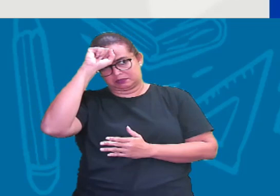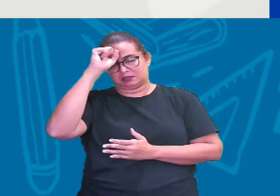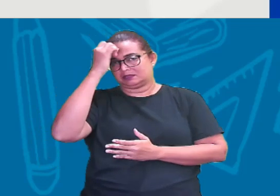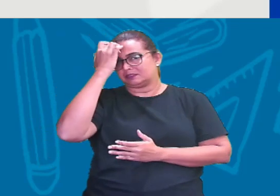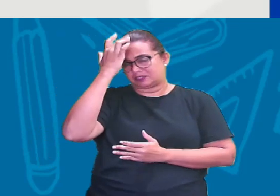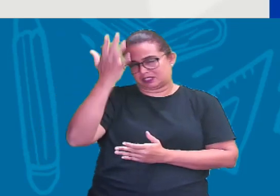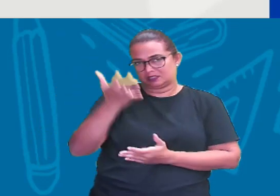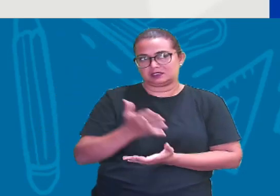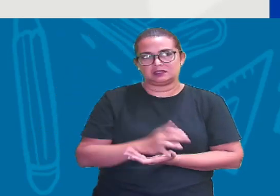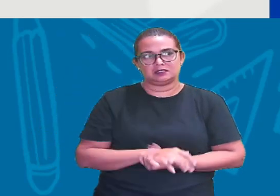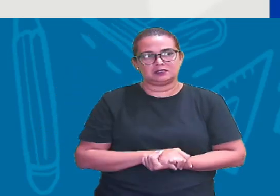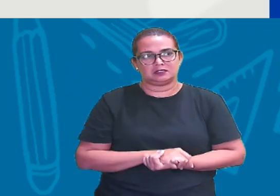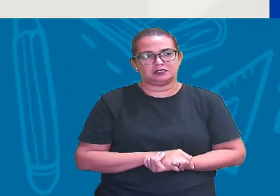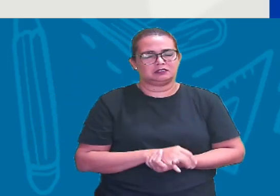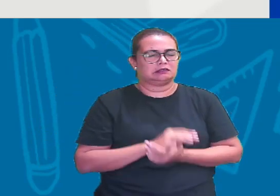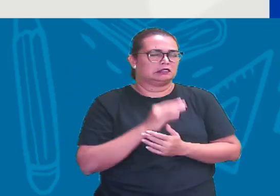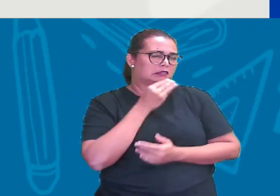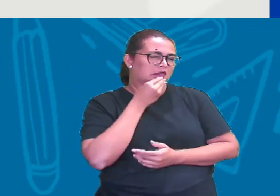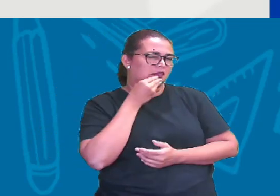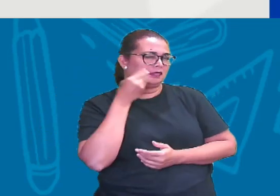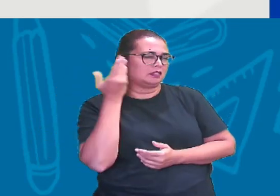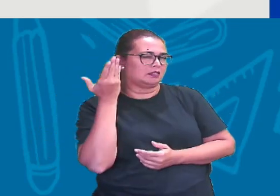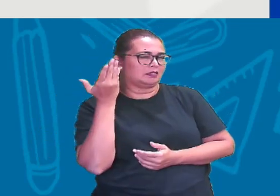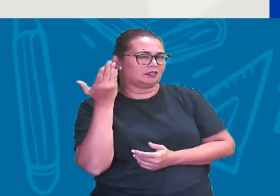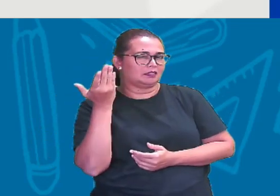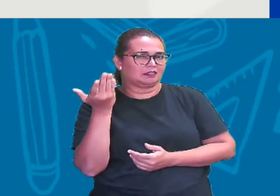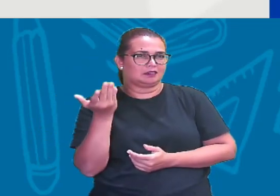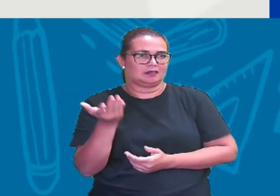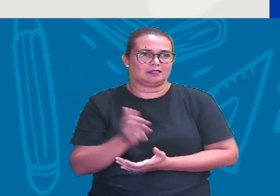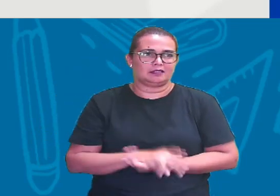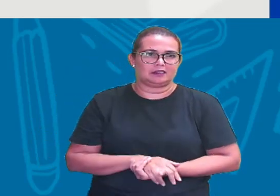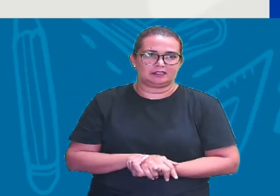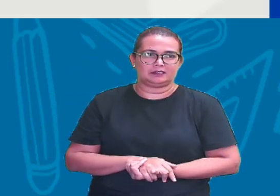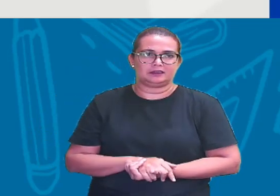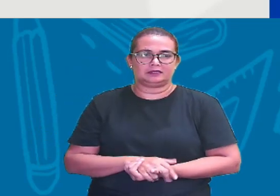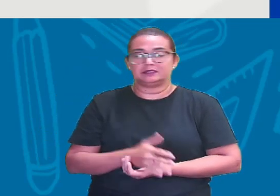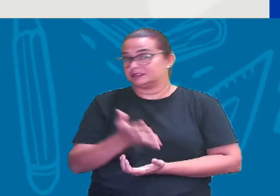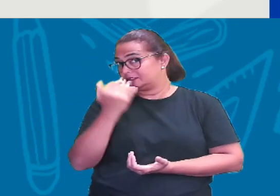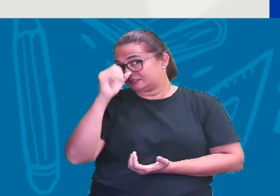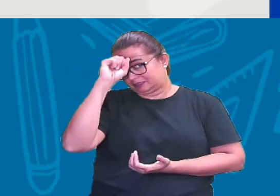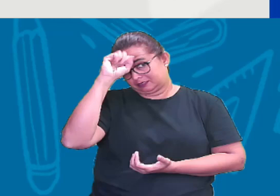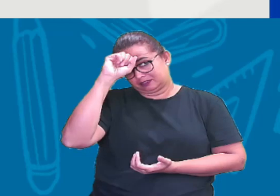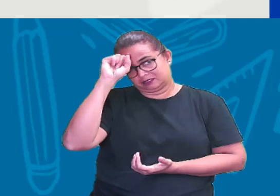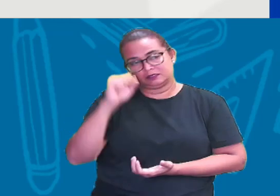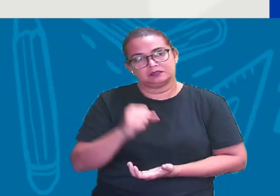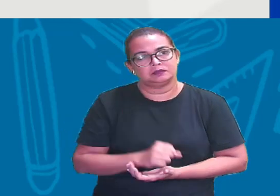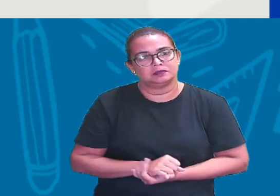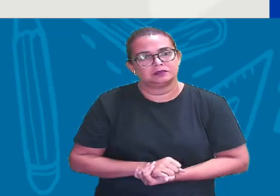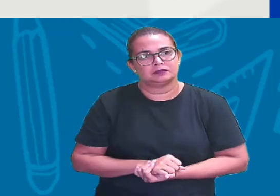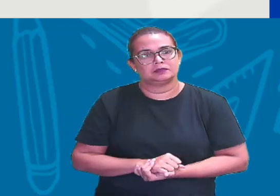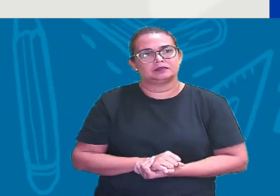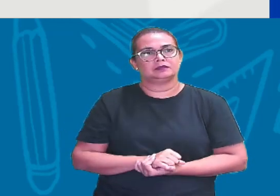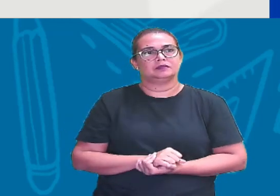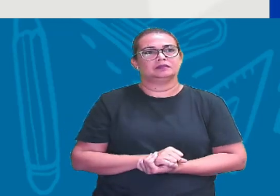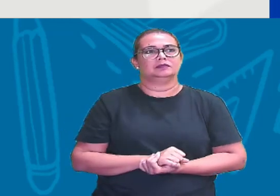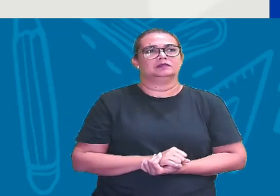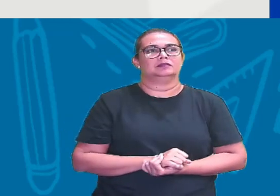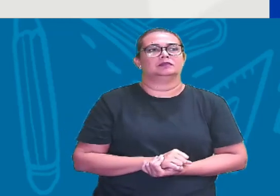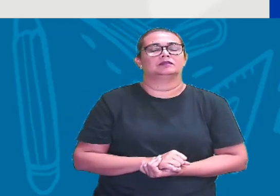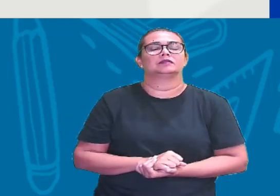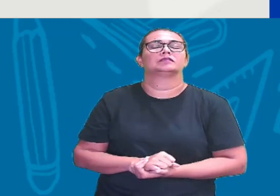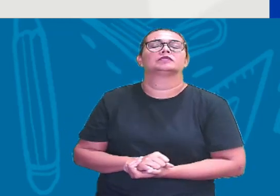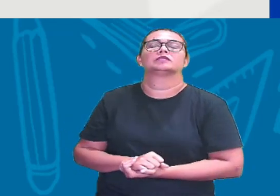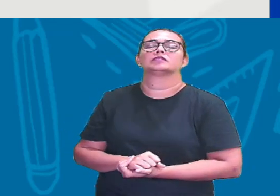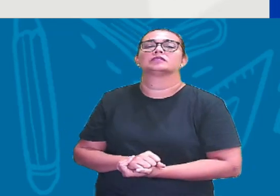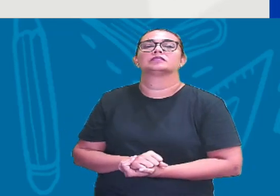fácil É simples Tá? Então vamos lá Continuando Então Quando a gente